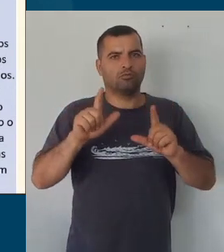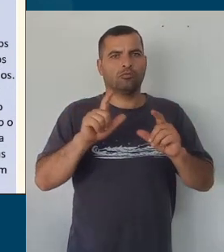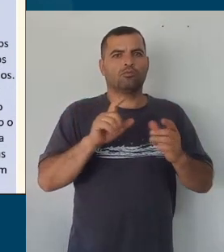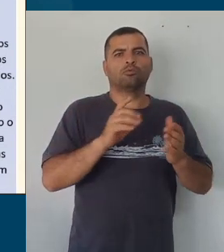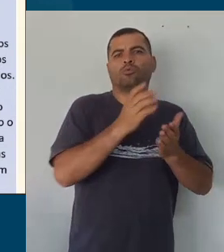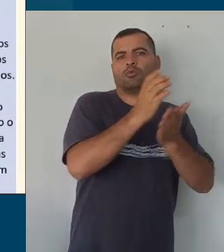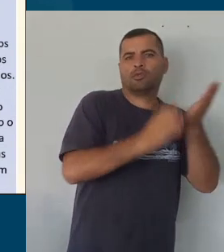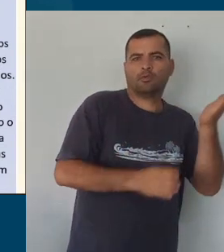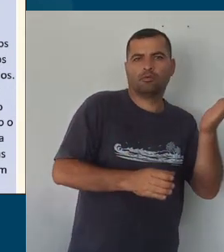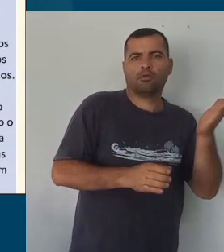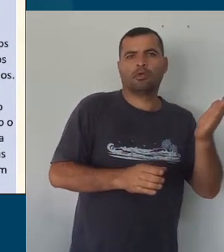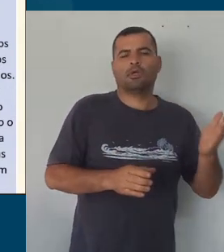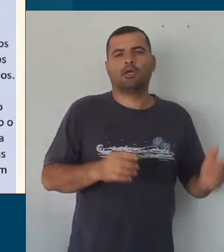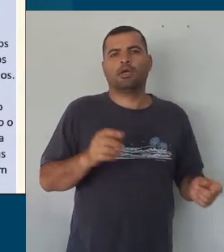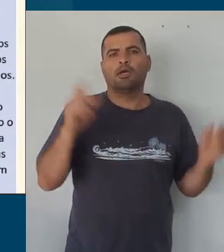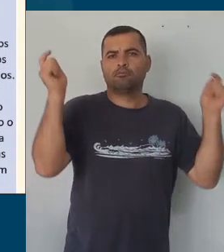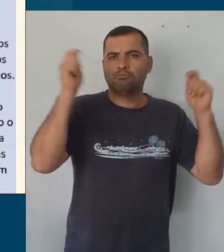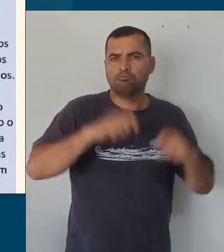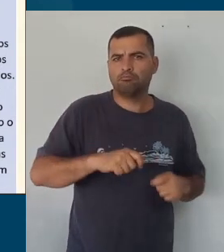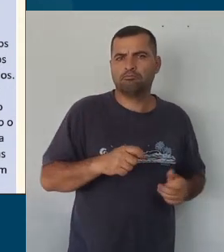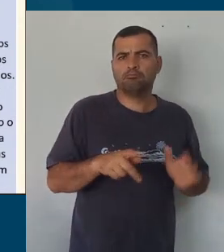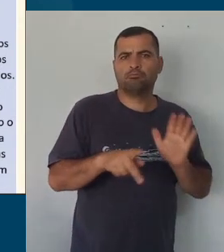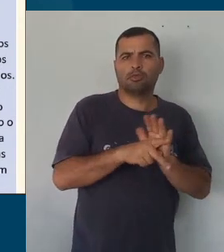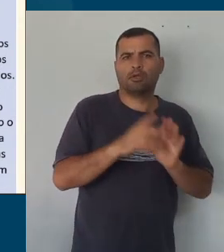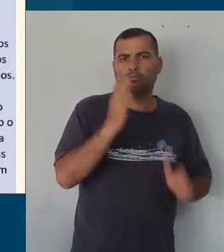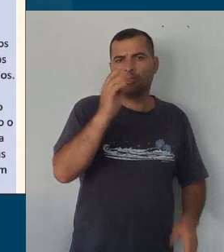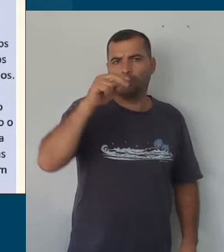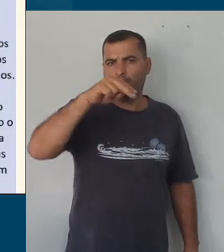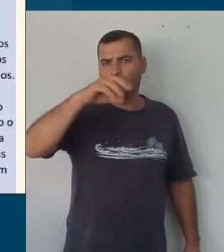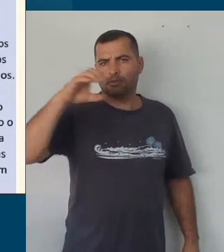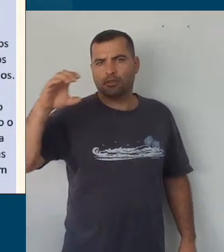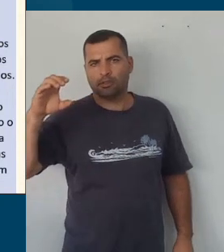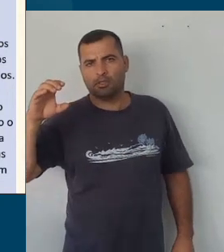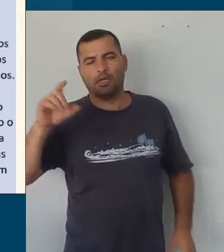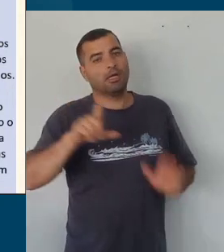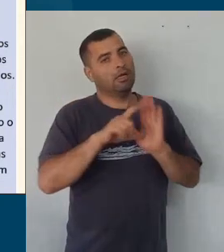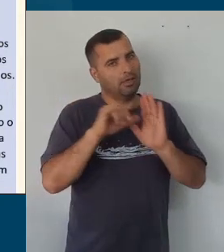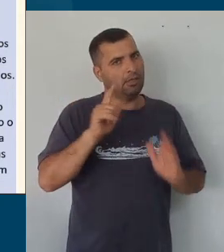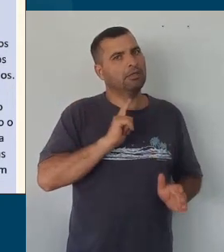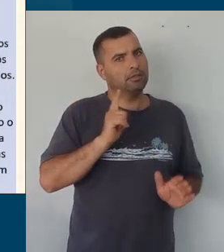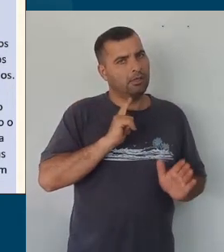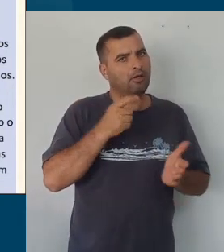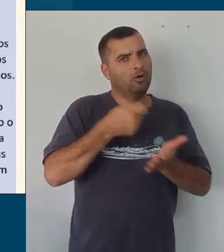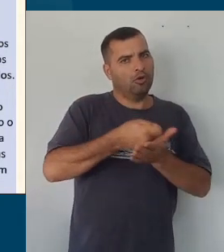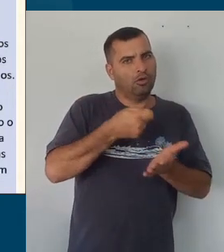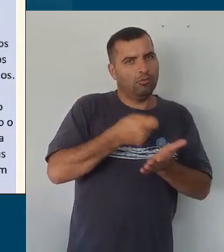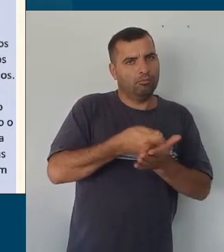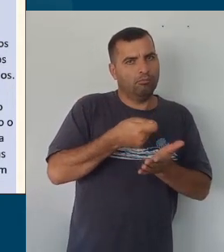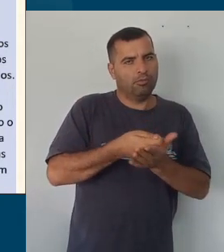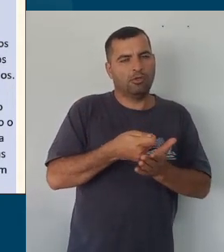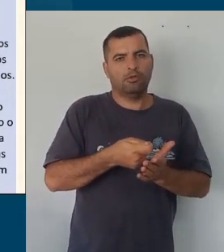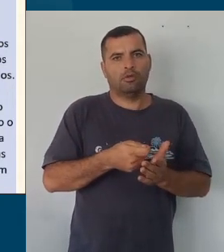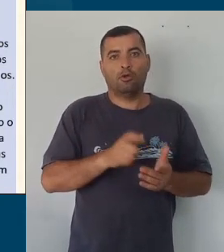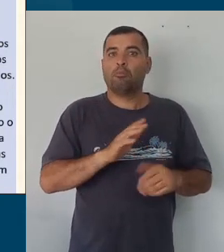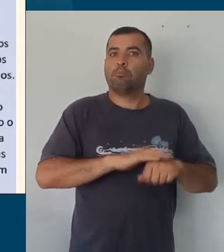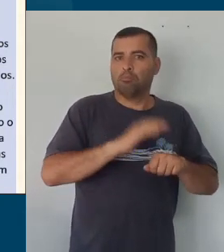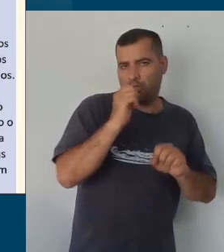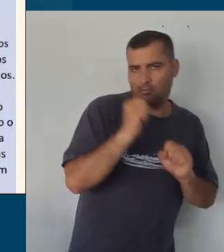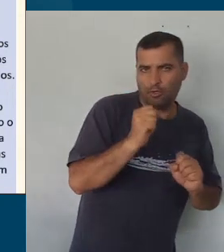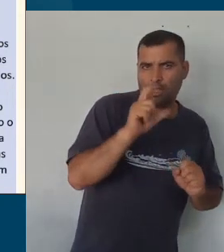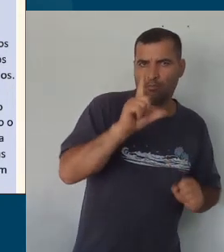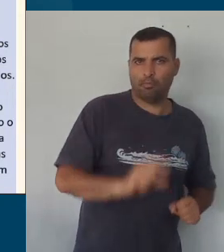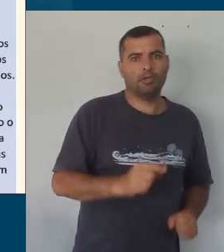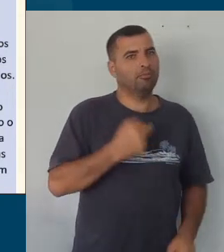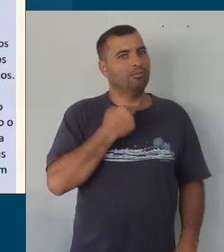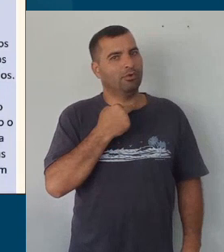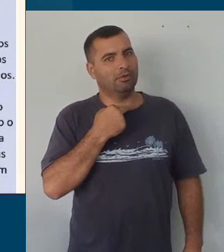que são da BNCC e que são obrigatórias por lei, a gente pode fazer mais, mas a gente nunca pode fazer menos do que a BNCC indica